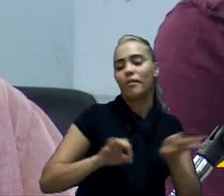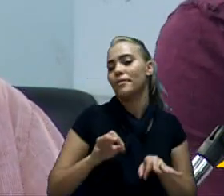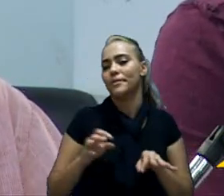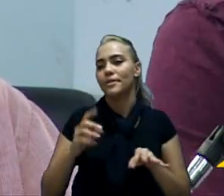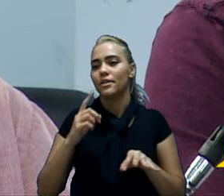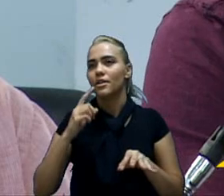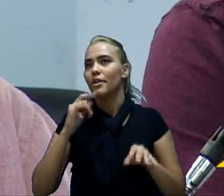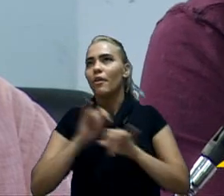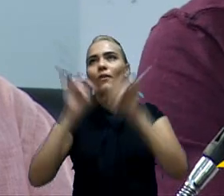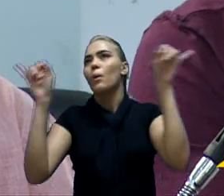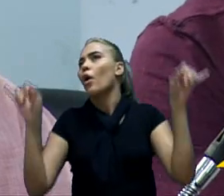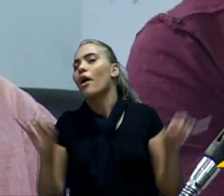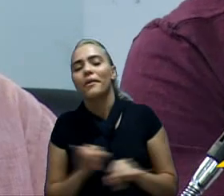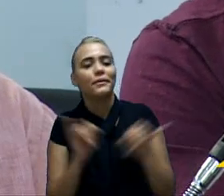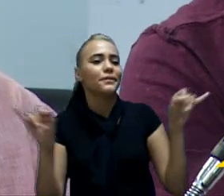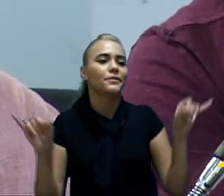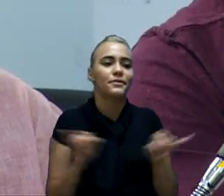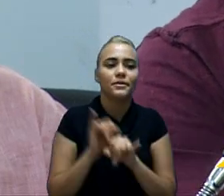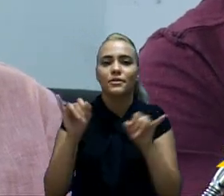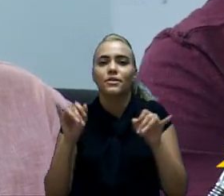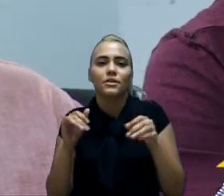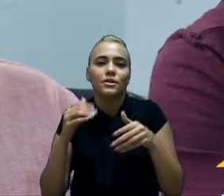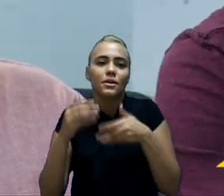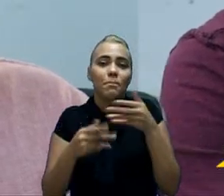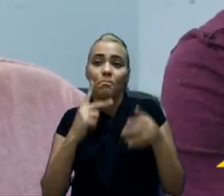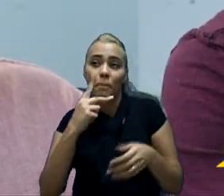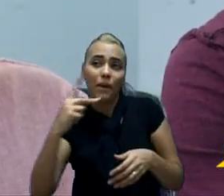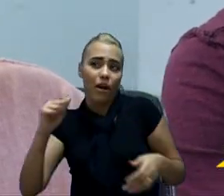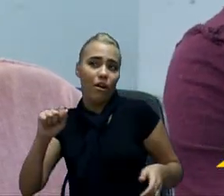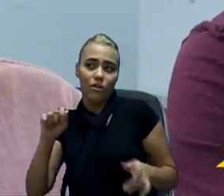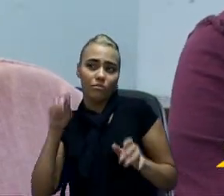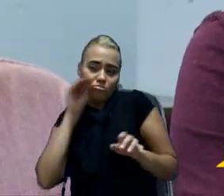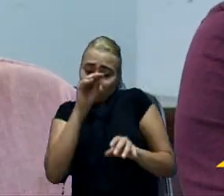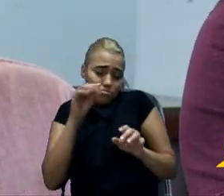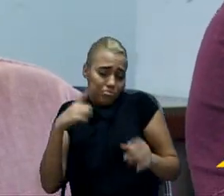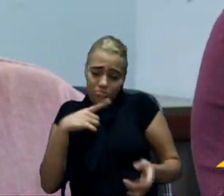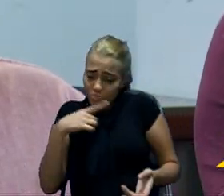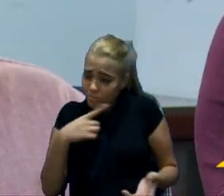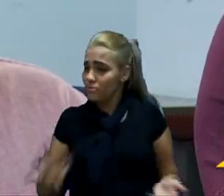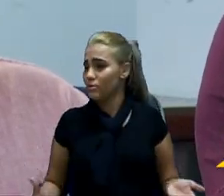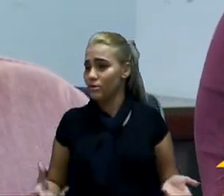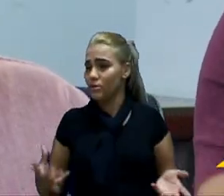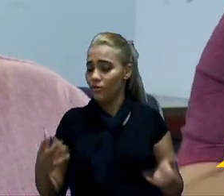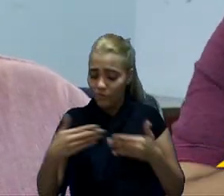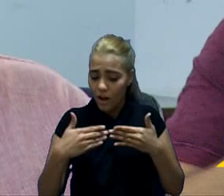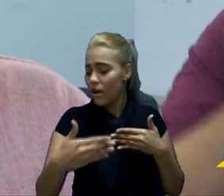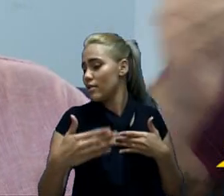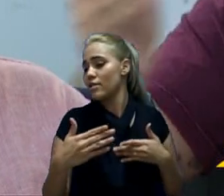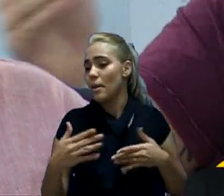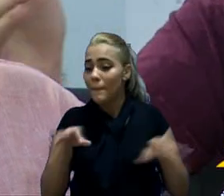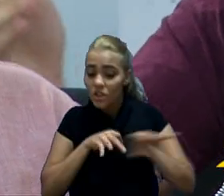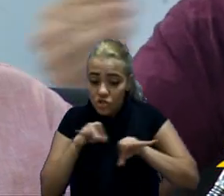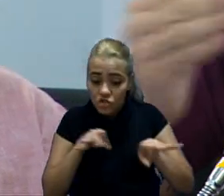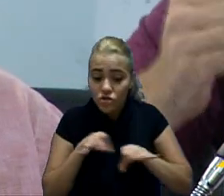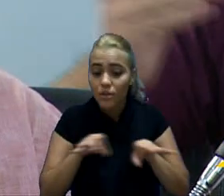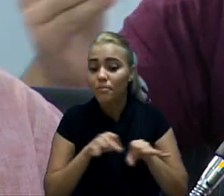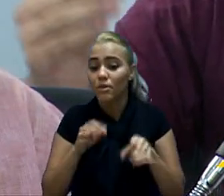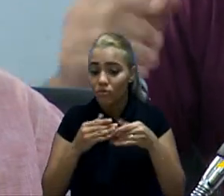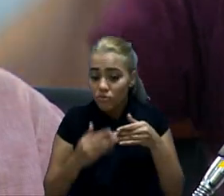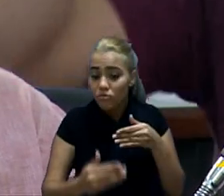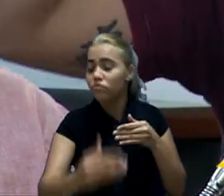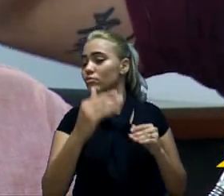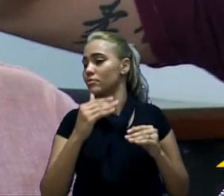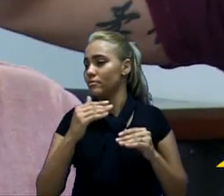campanha, eles estarão lá no PPA, estarão lá, previstos. Qual será o planejamento para isso, para os